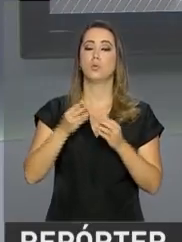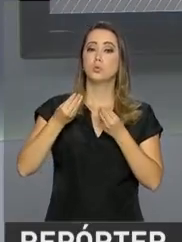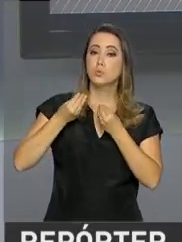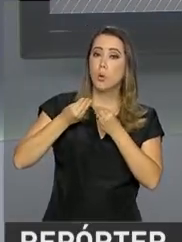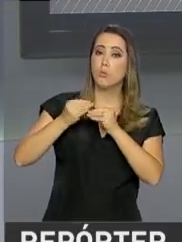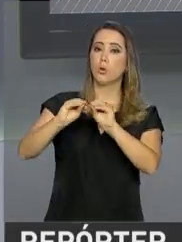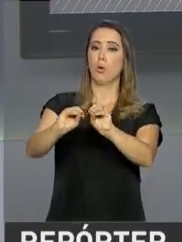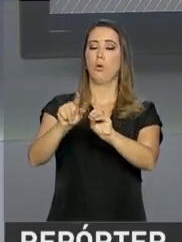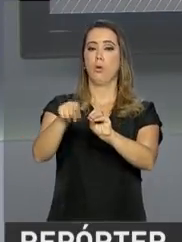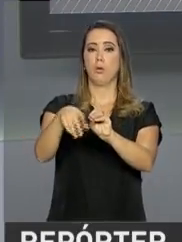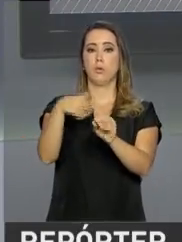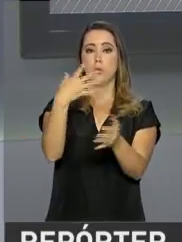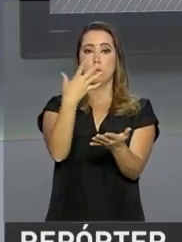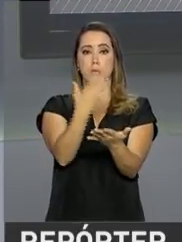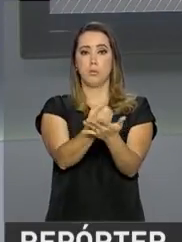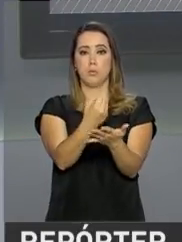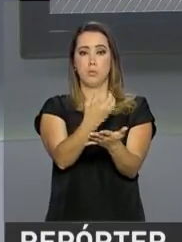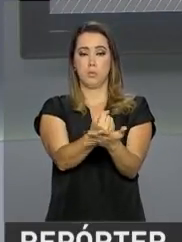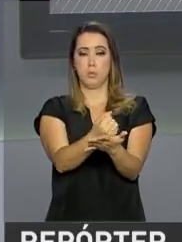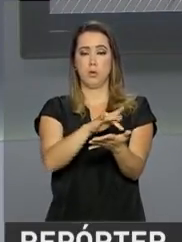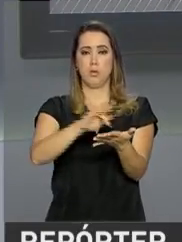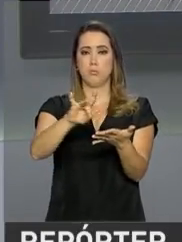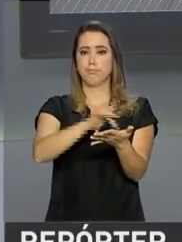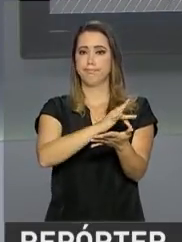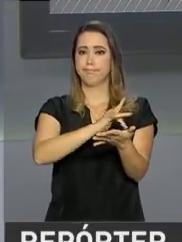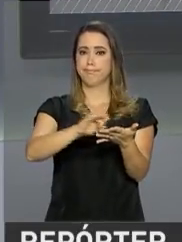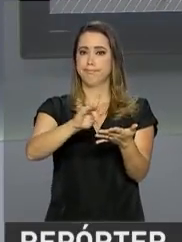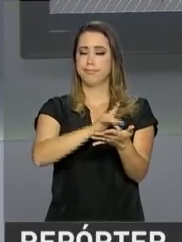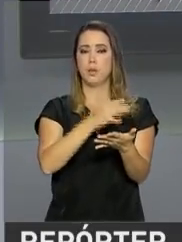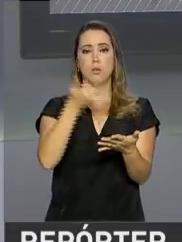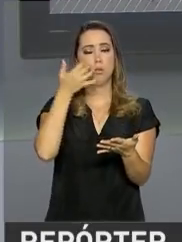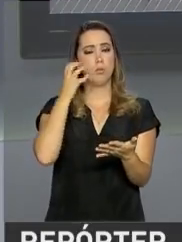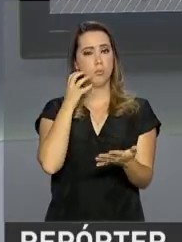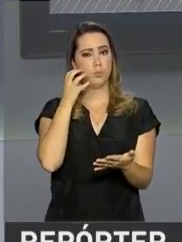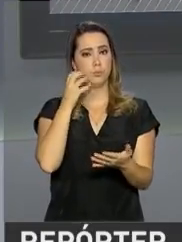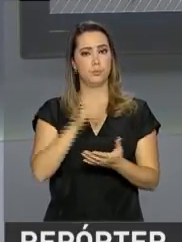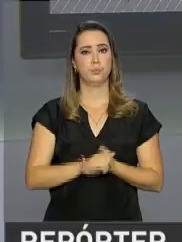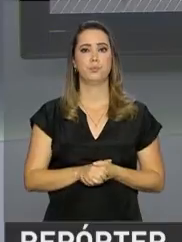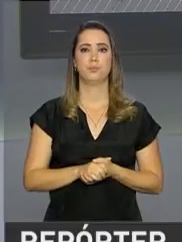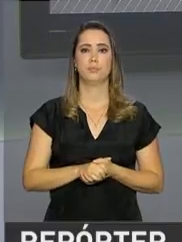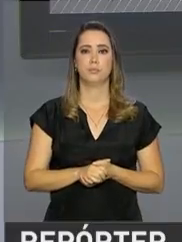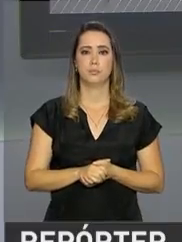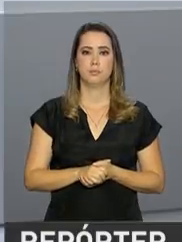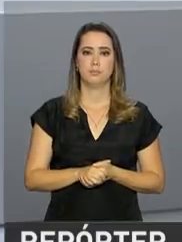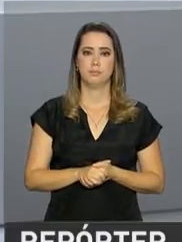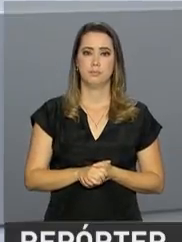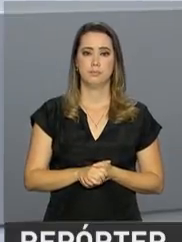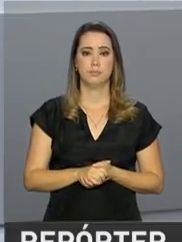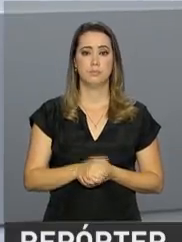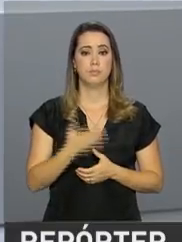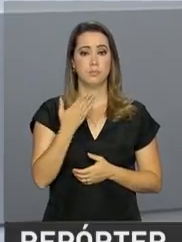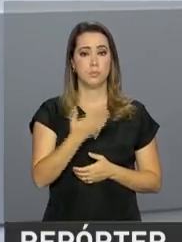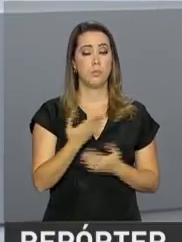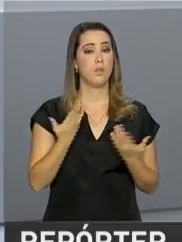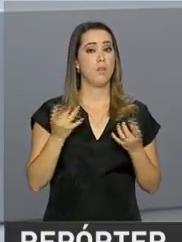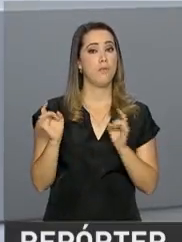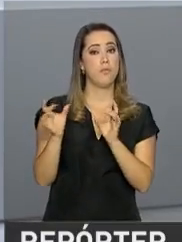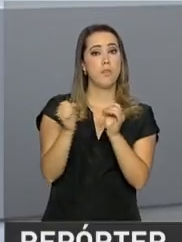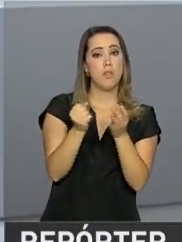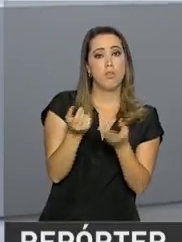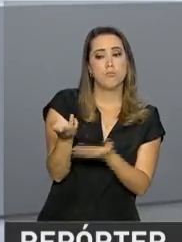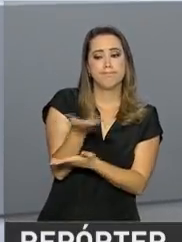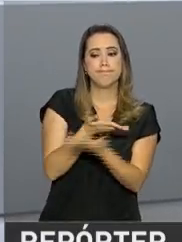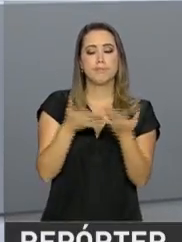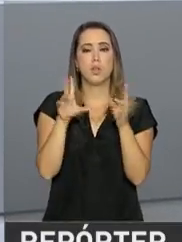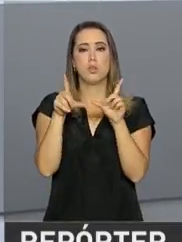informações é por meio do serviço Meu Imposto de Renda, disponível para tablets e smartphones. E o mercado financeiro